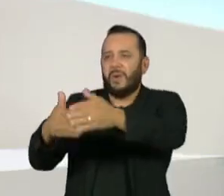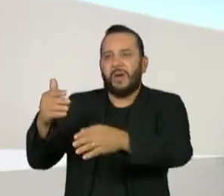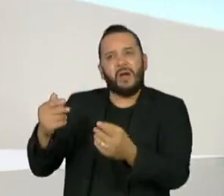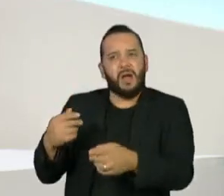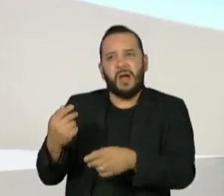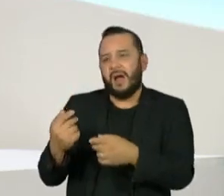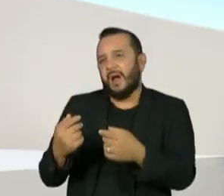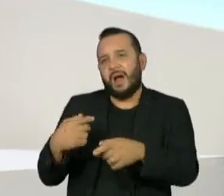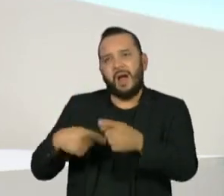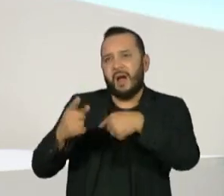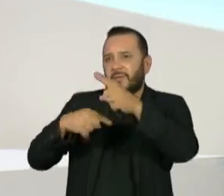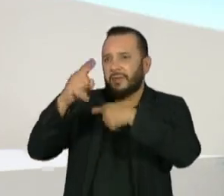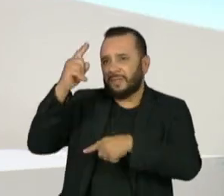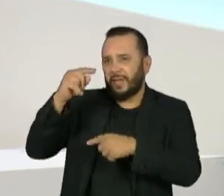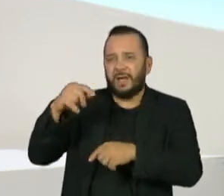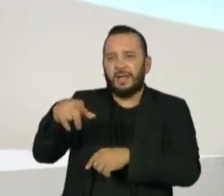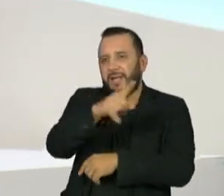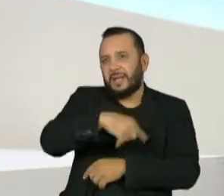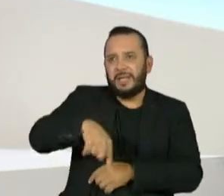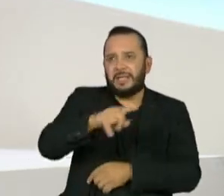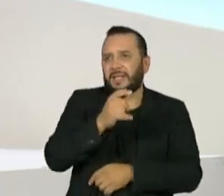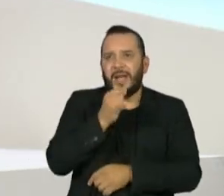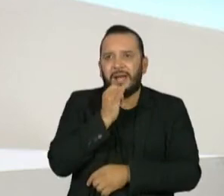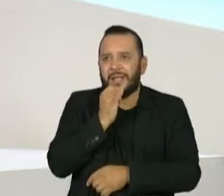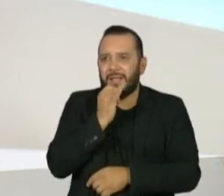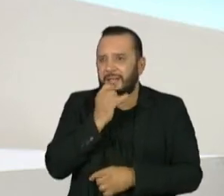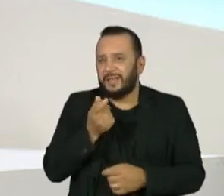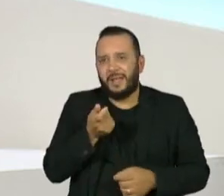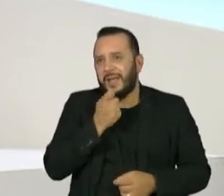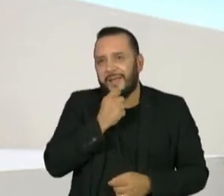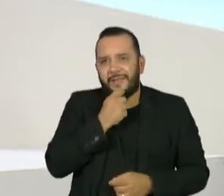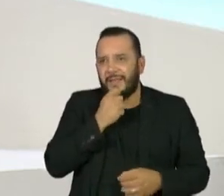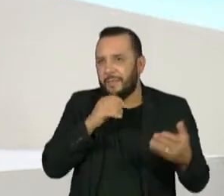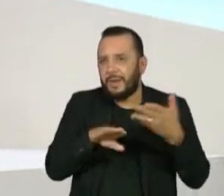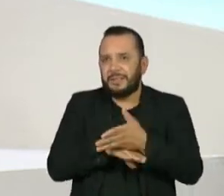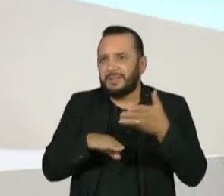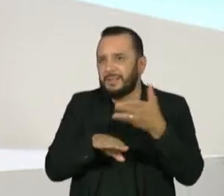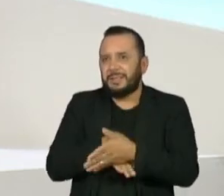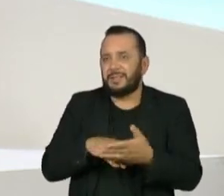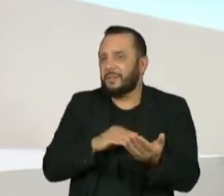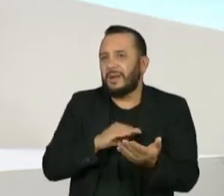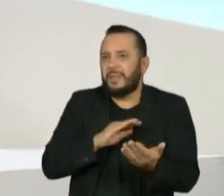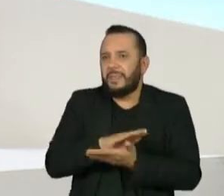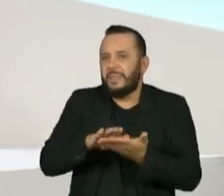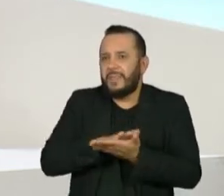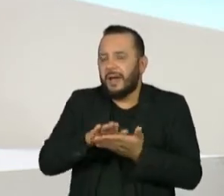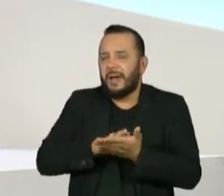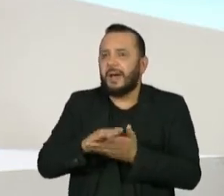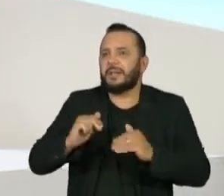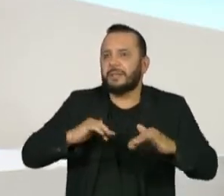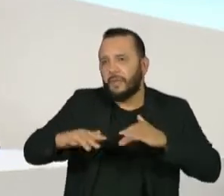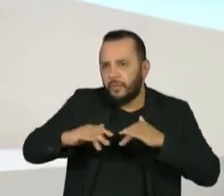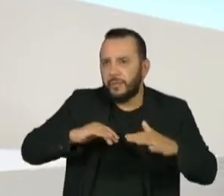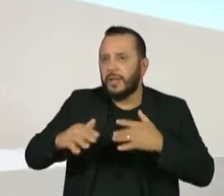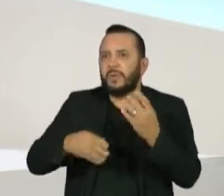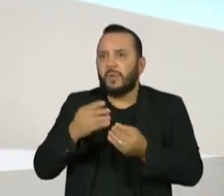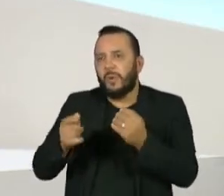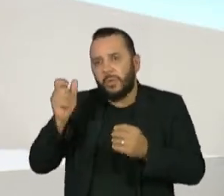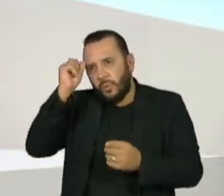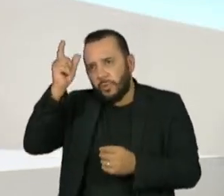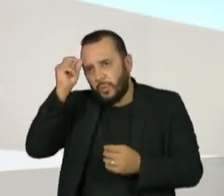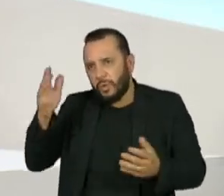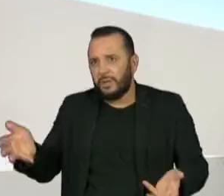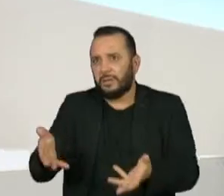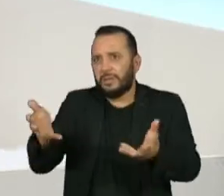engajar mais essas populações que ainda não estão engajadas? E qual o papel da cultura nisso? Enfim, como é que a gente pode avançar e